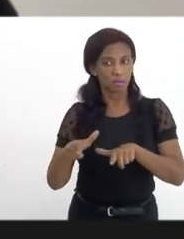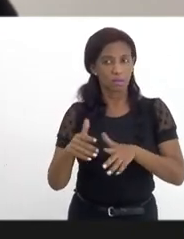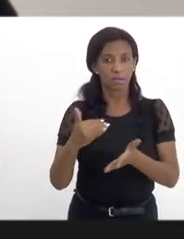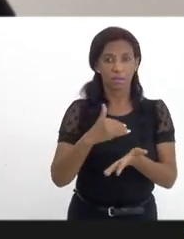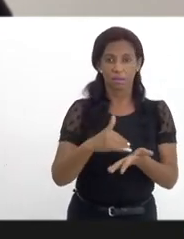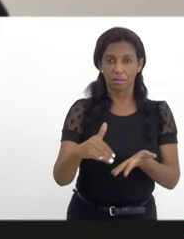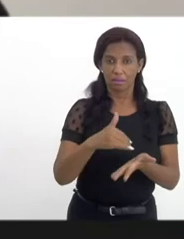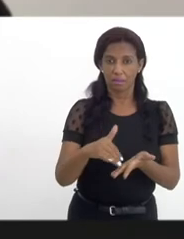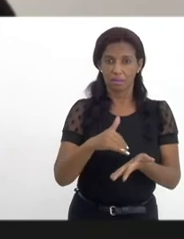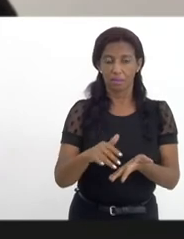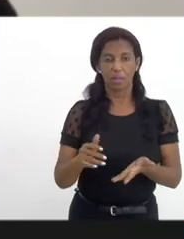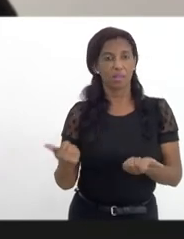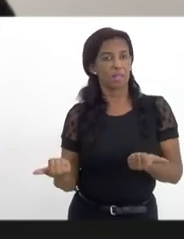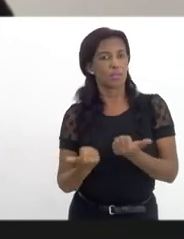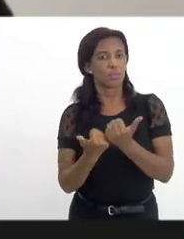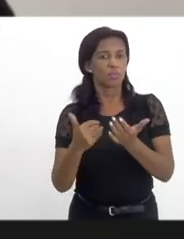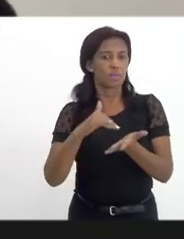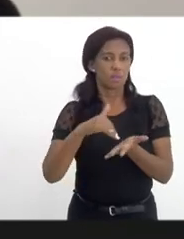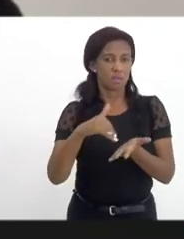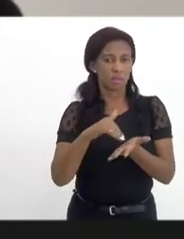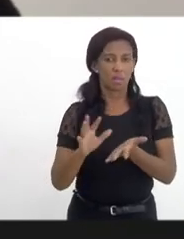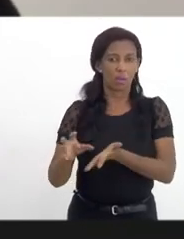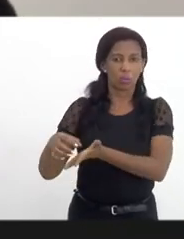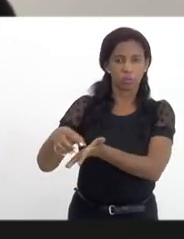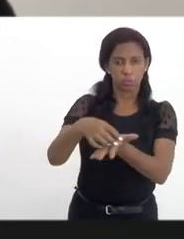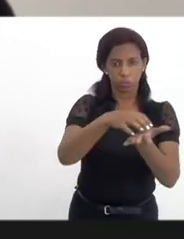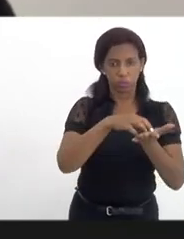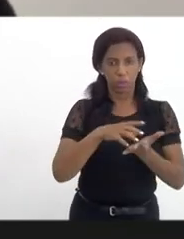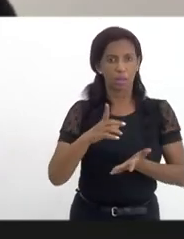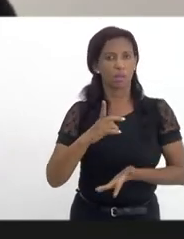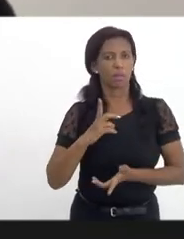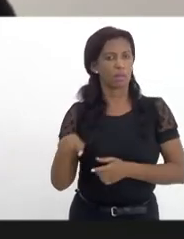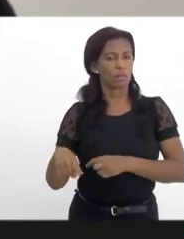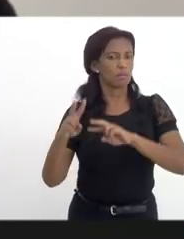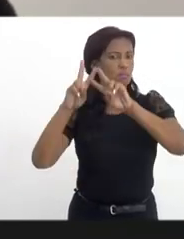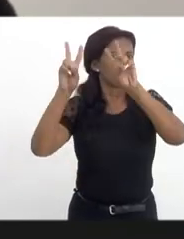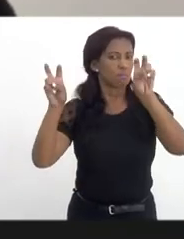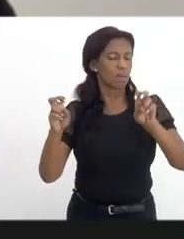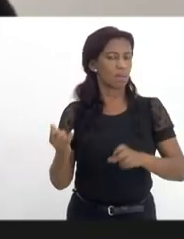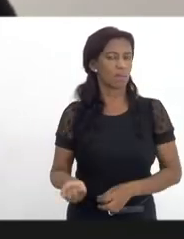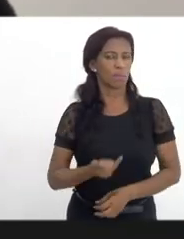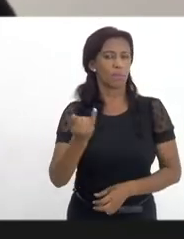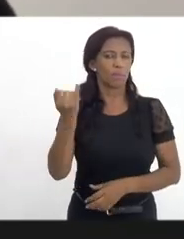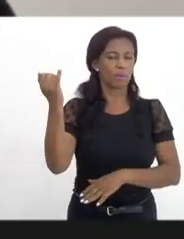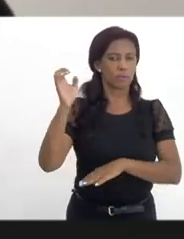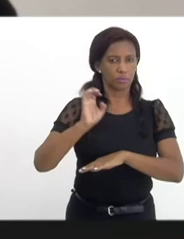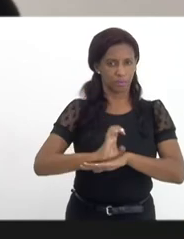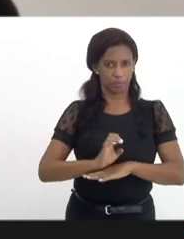secretarias e das subsecretarias que os municípios possuem nesse tema tão importante do nosso Estado.